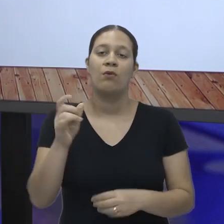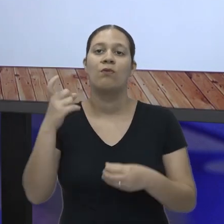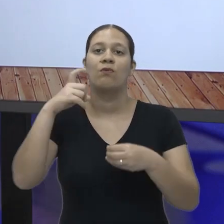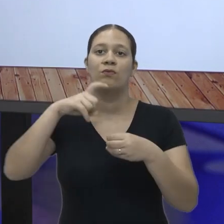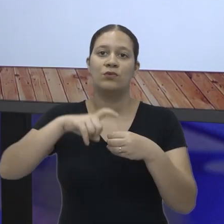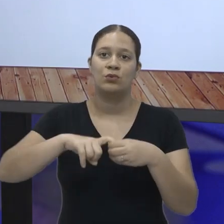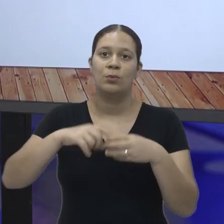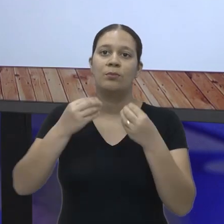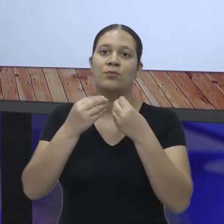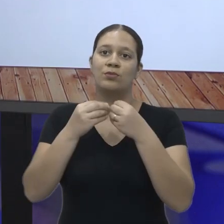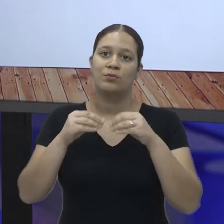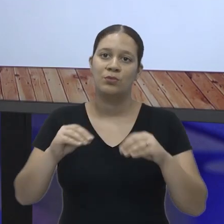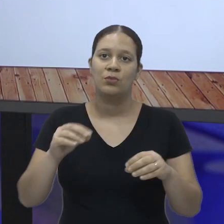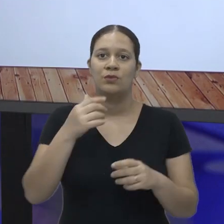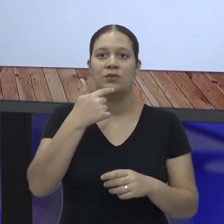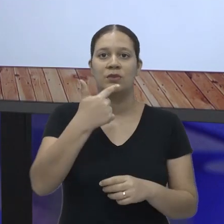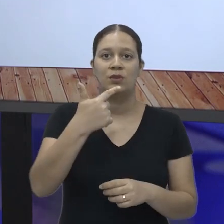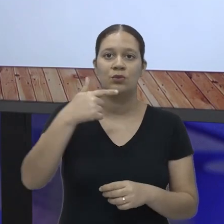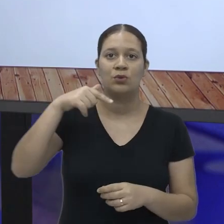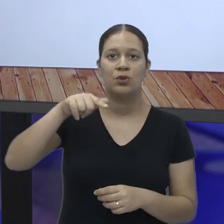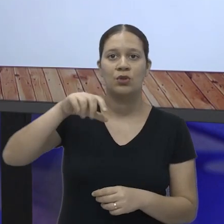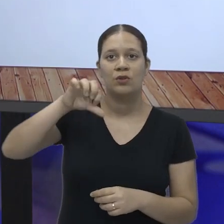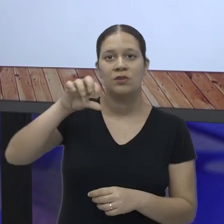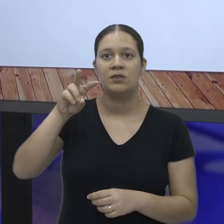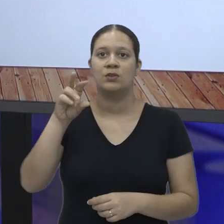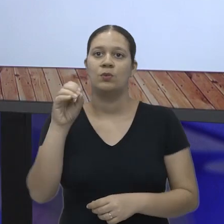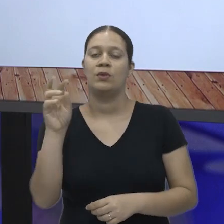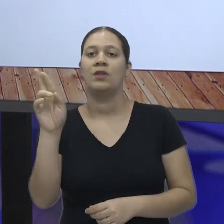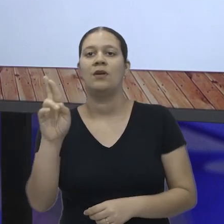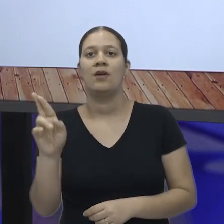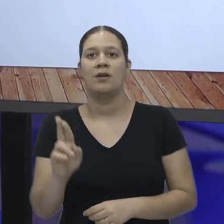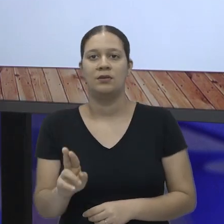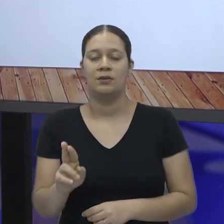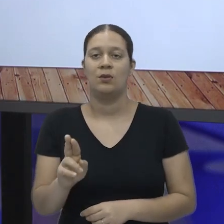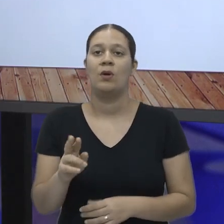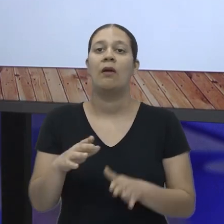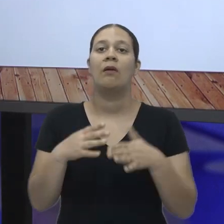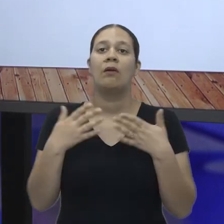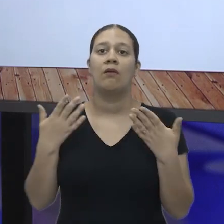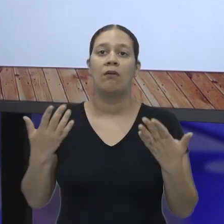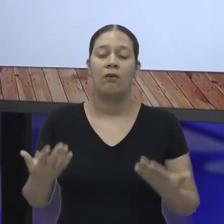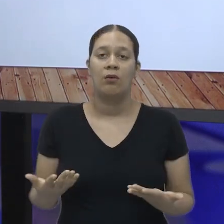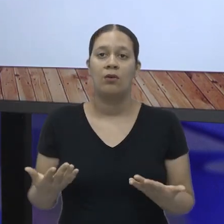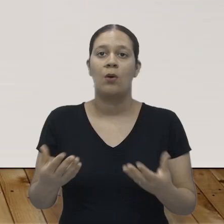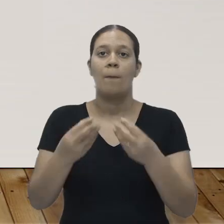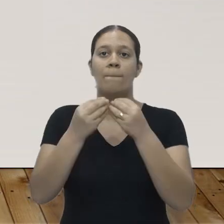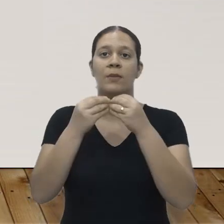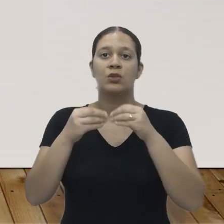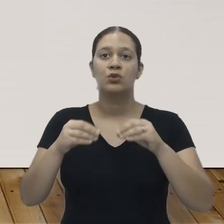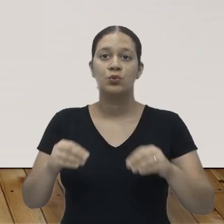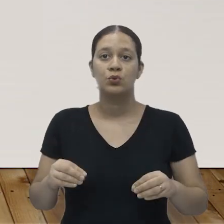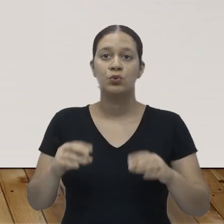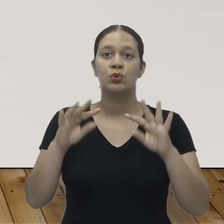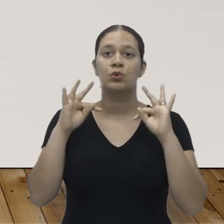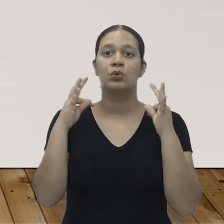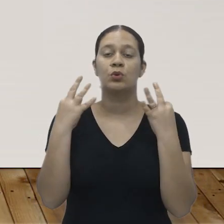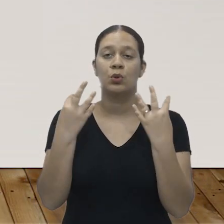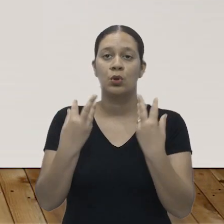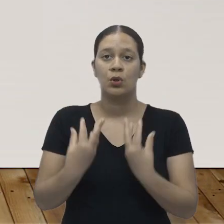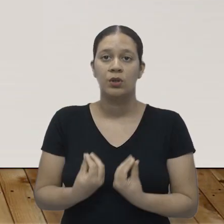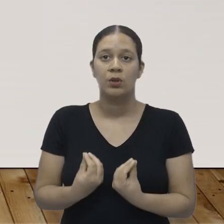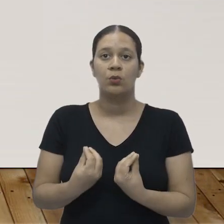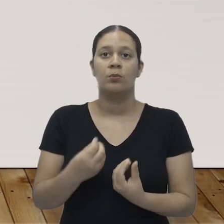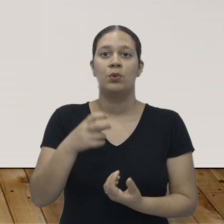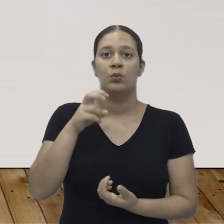E em maio, ele voltou a ter um outro prejuízo de R$ 2.950,00. Então, o prejuízo total